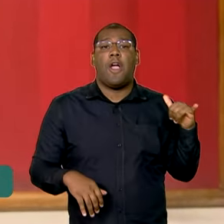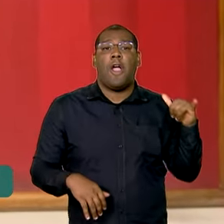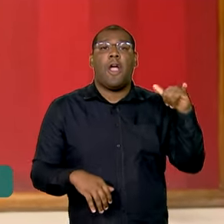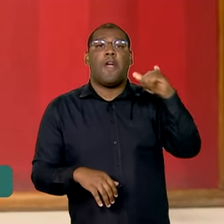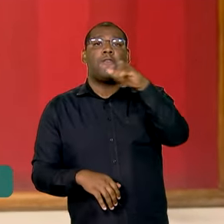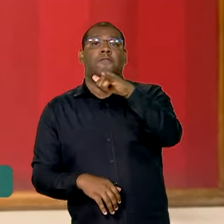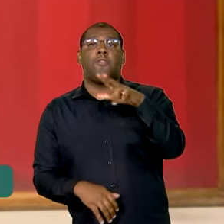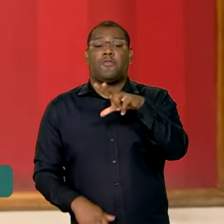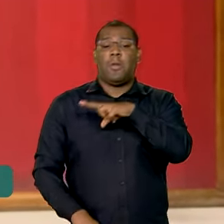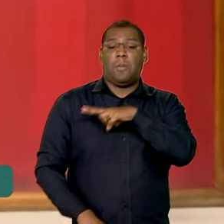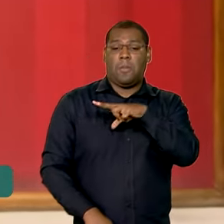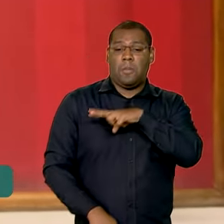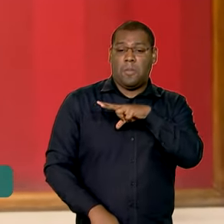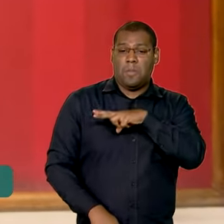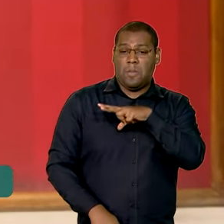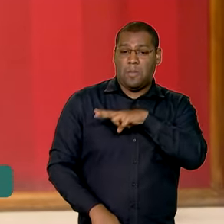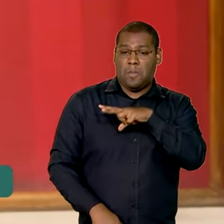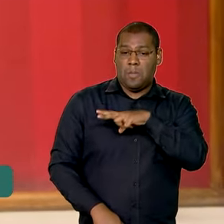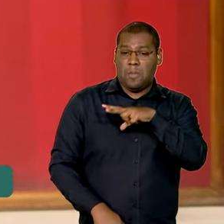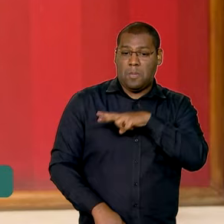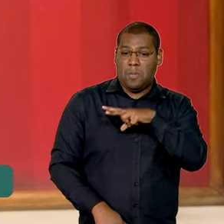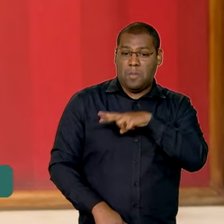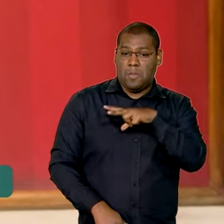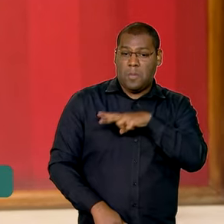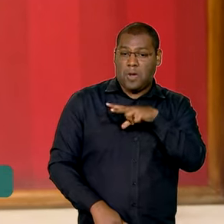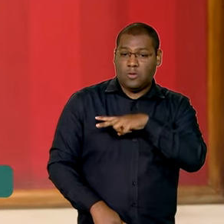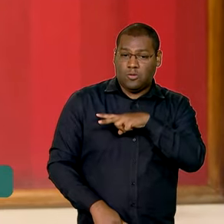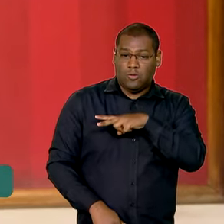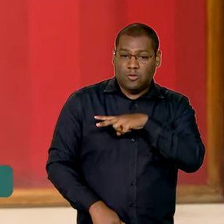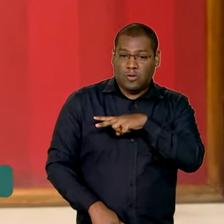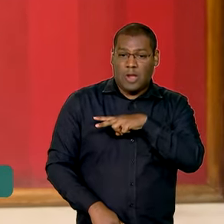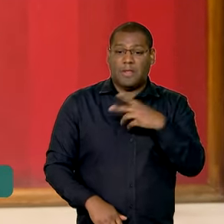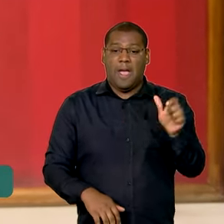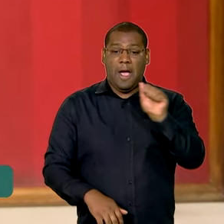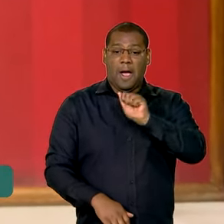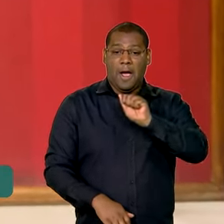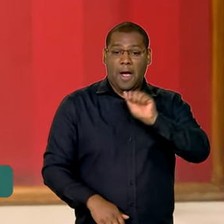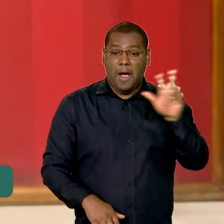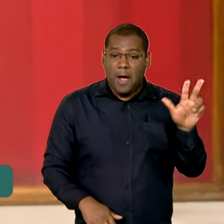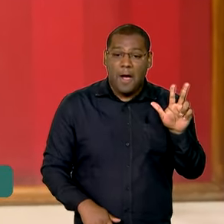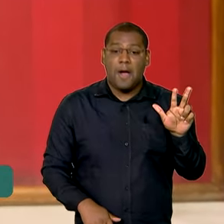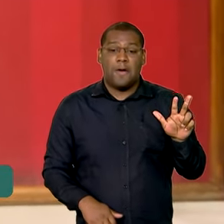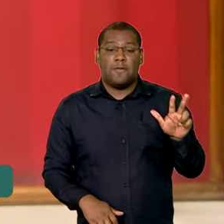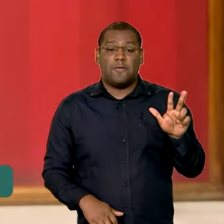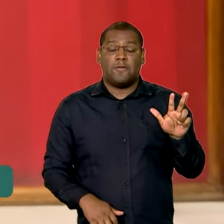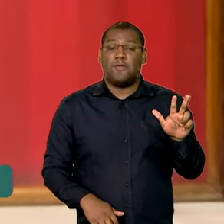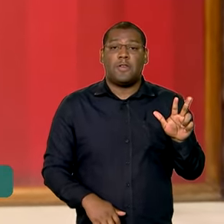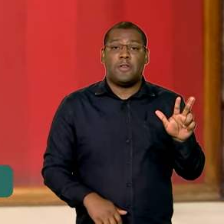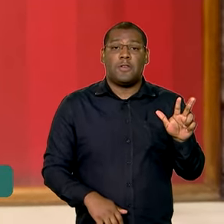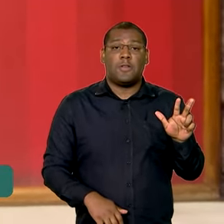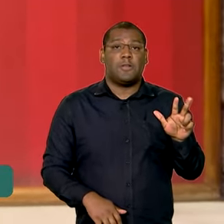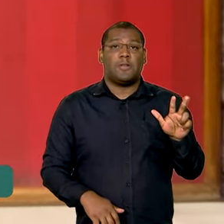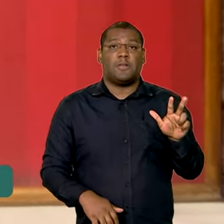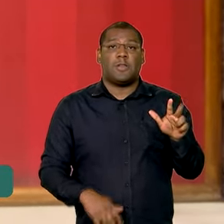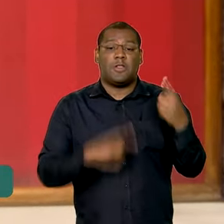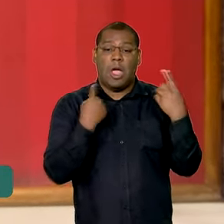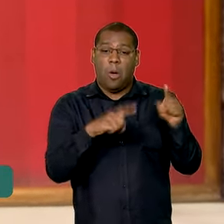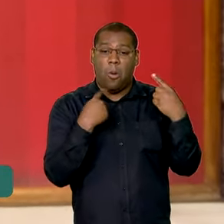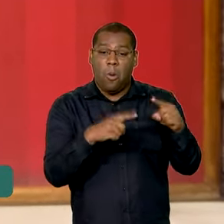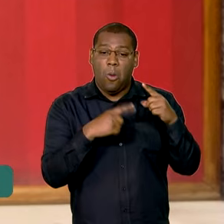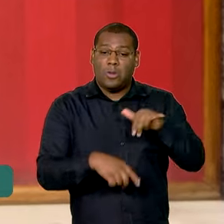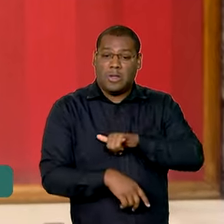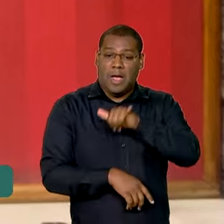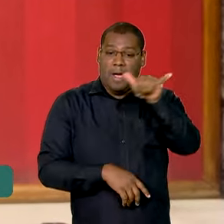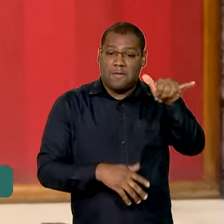a Anvisa estava impedindo que esses aviões chegassem em Porto Alegre isso é mentira a Anvisa não fiscalizou nada disso é uma mentira completa que já foi